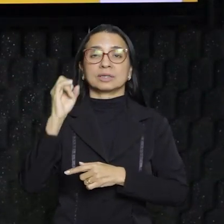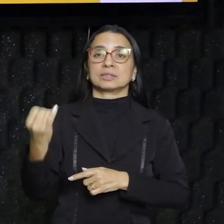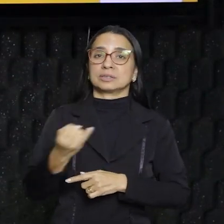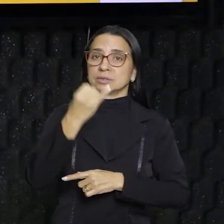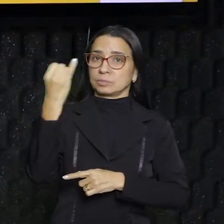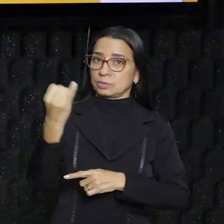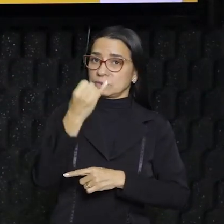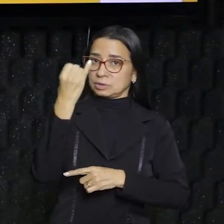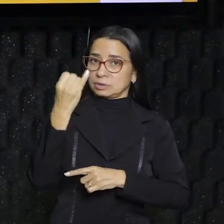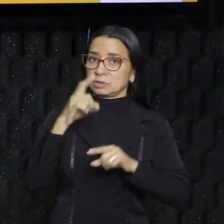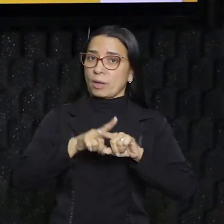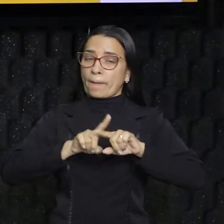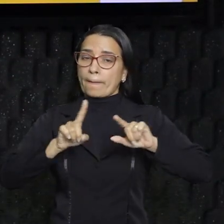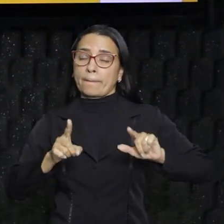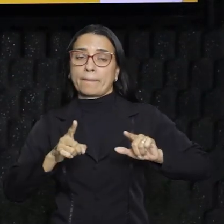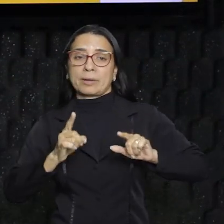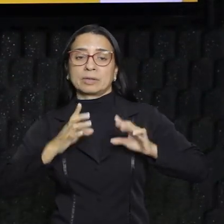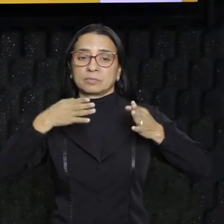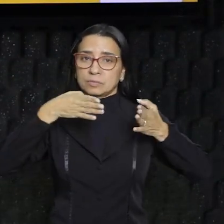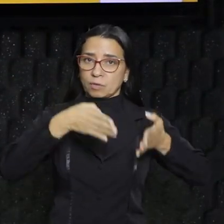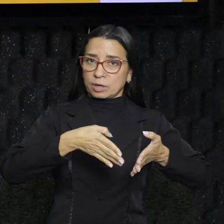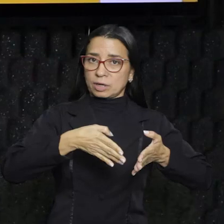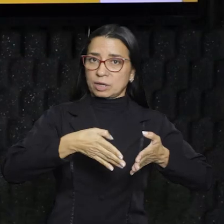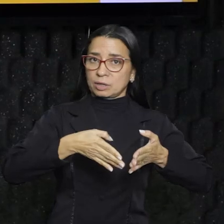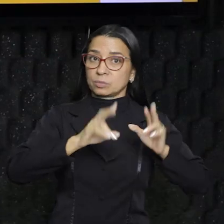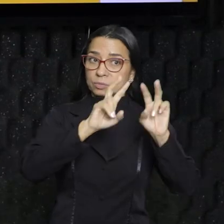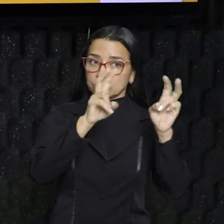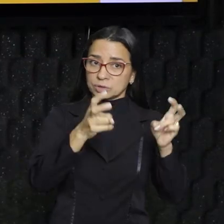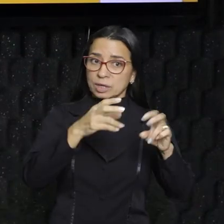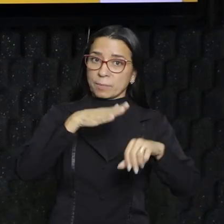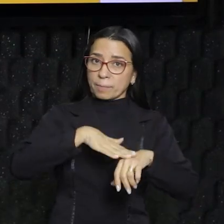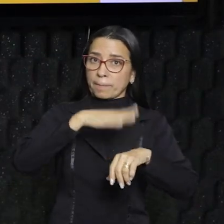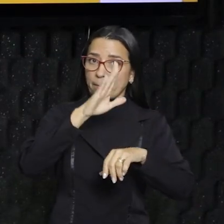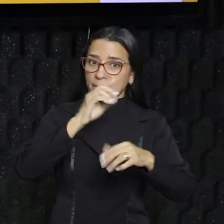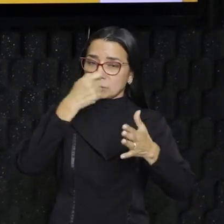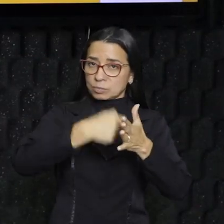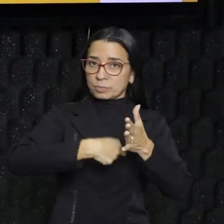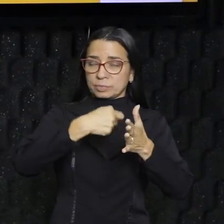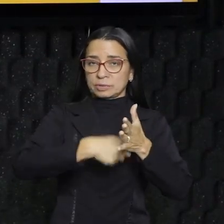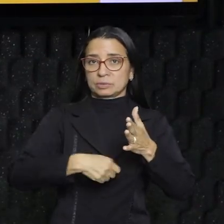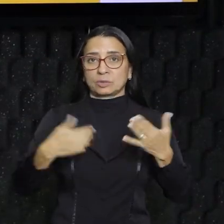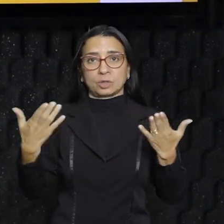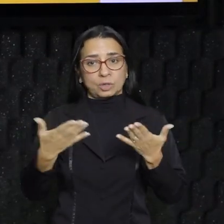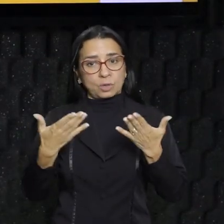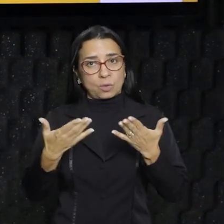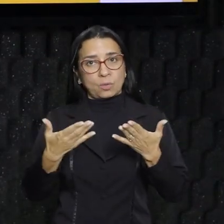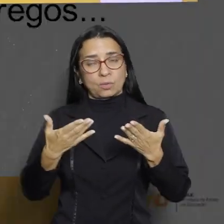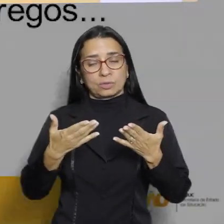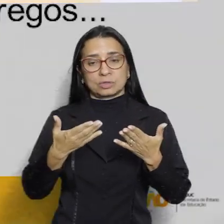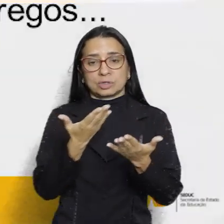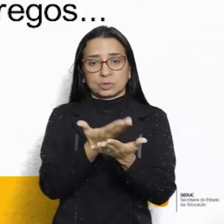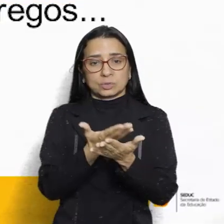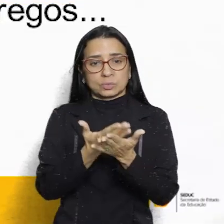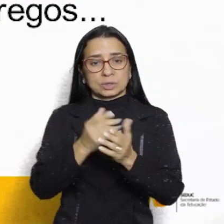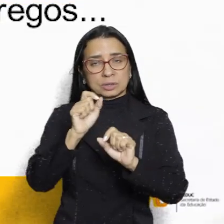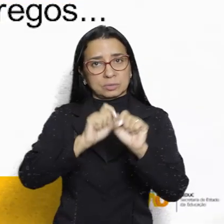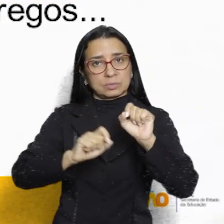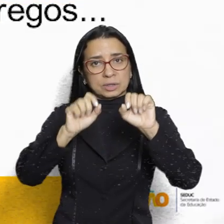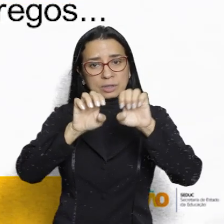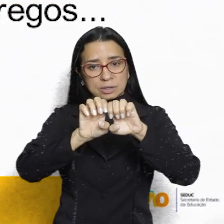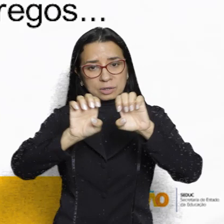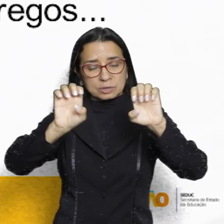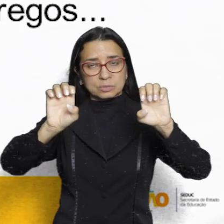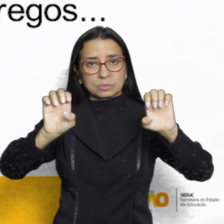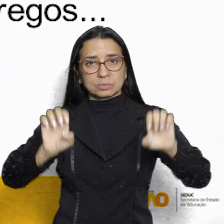abordando as temáticas mais cobradas. E hoje estamos trabalhando, nesse momento, sobre a temática da estrutura e da